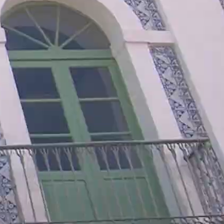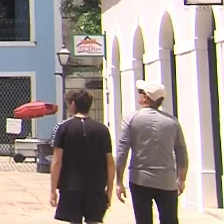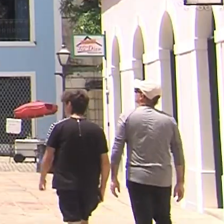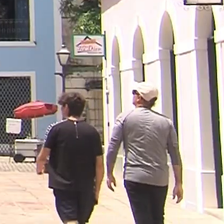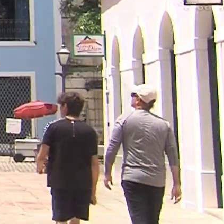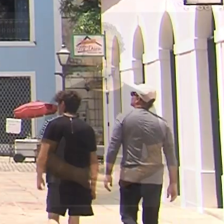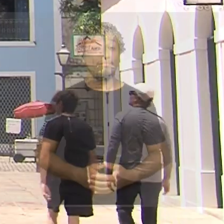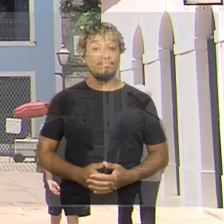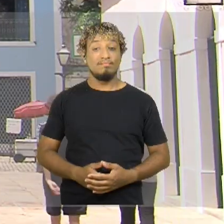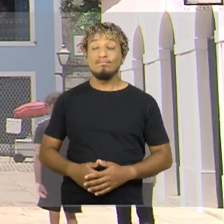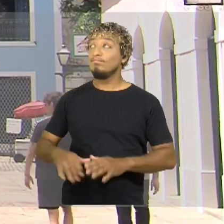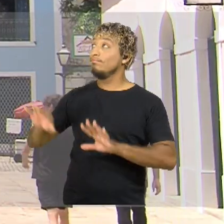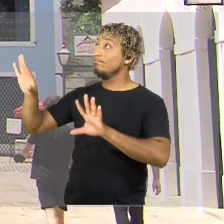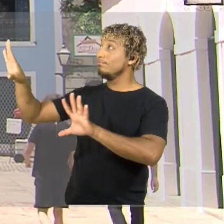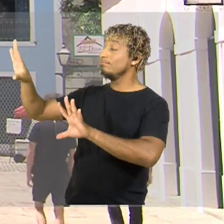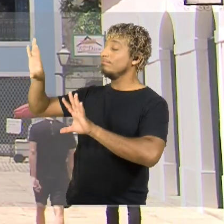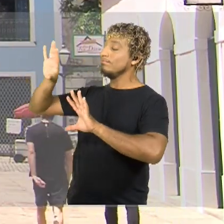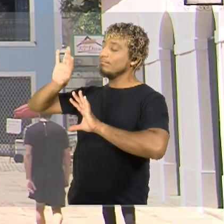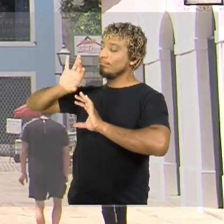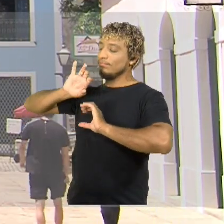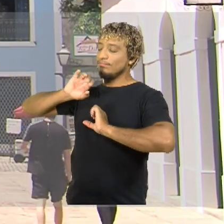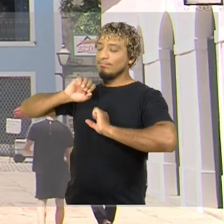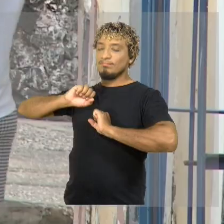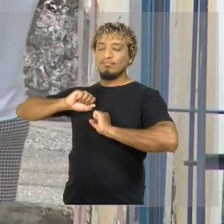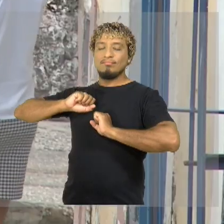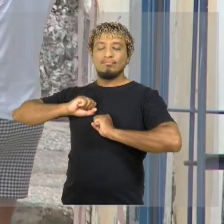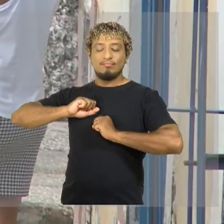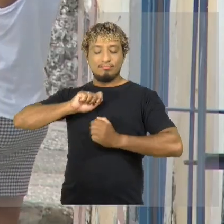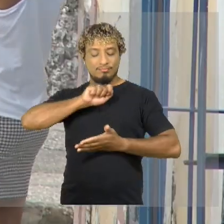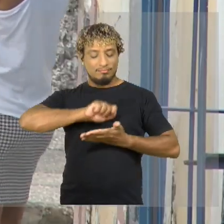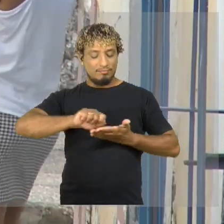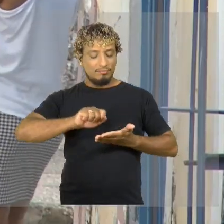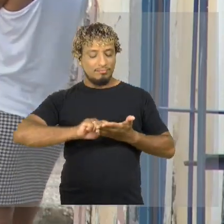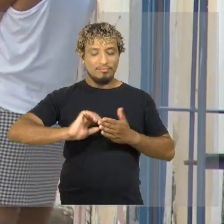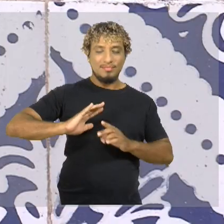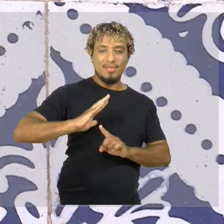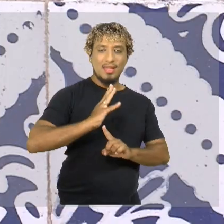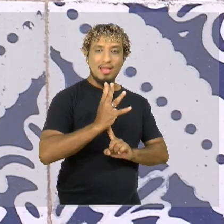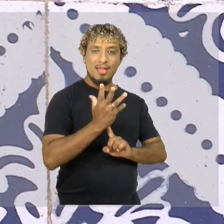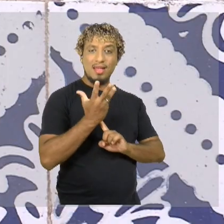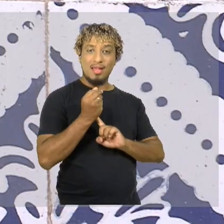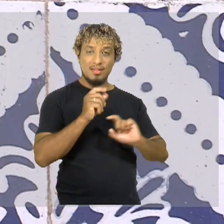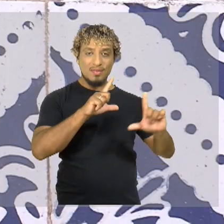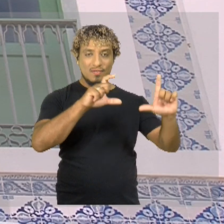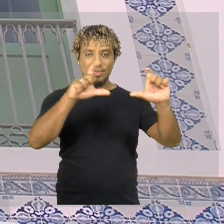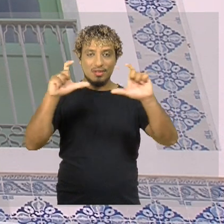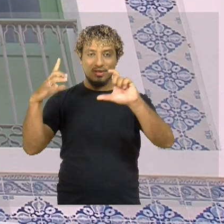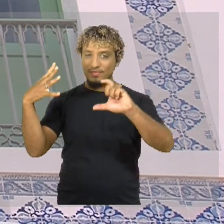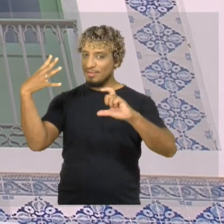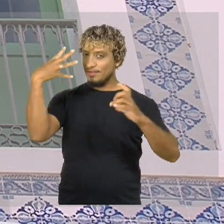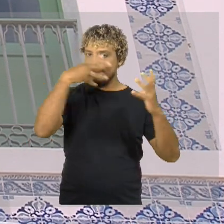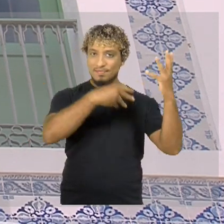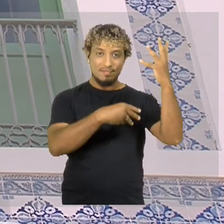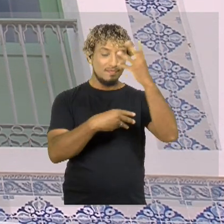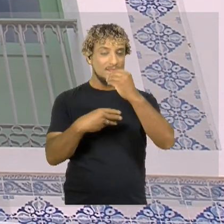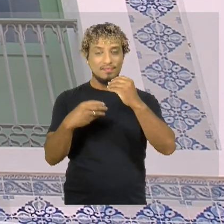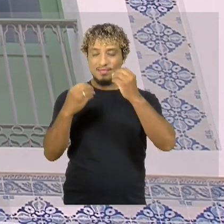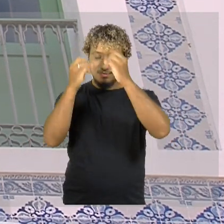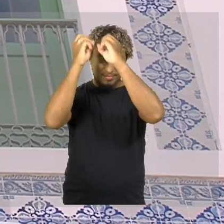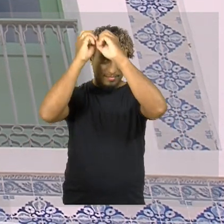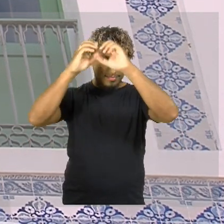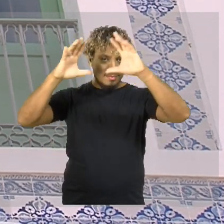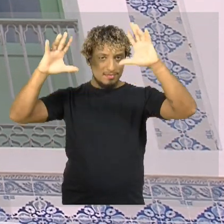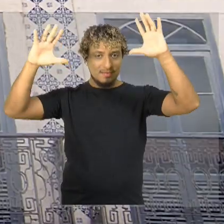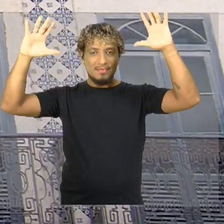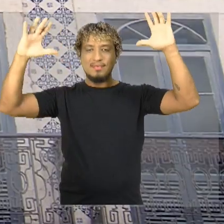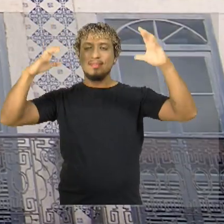Inspiração para os artistas, cenário perfeito para belas fotografias. É um lugar que desperta as melhores